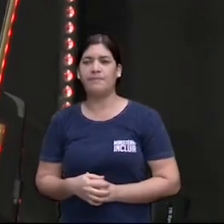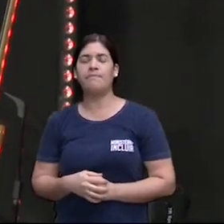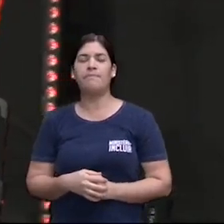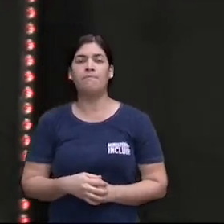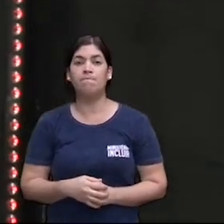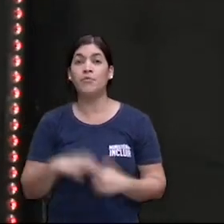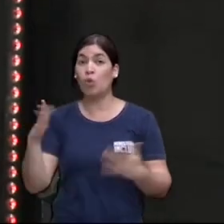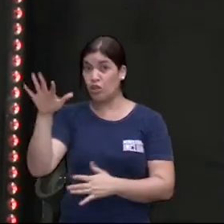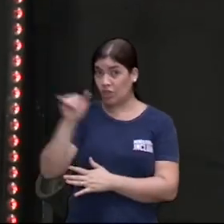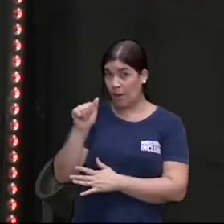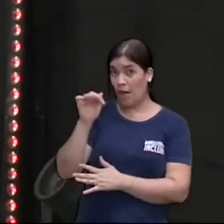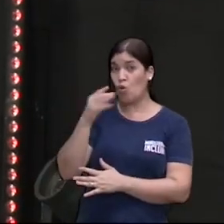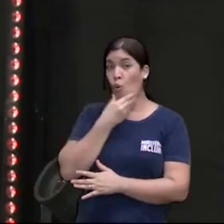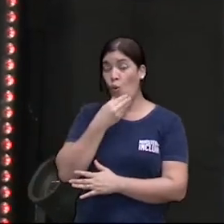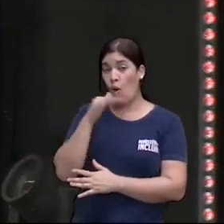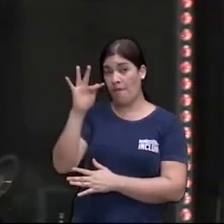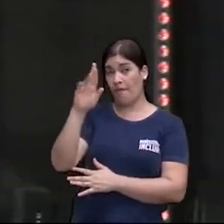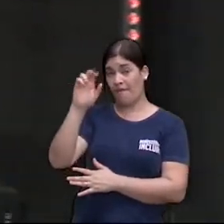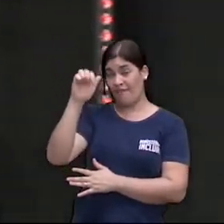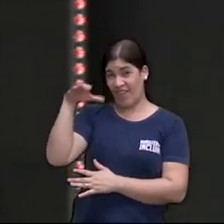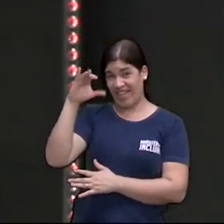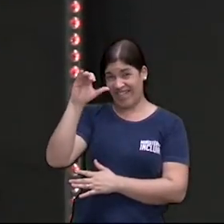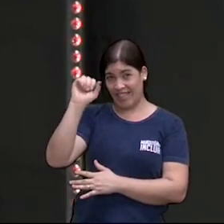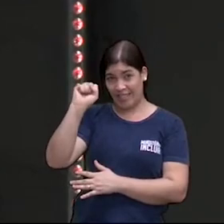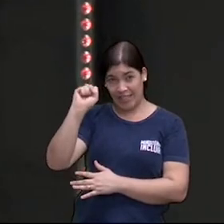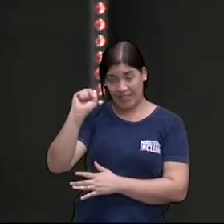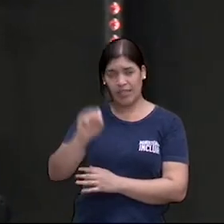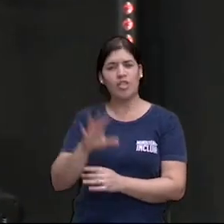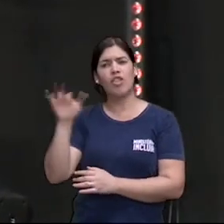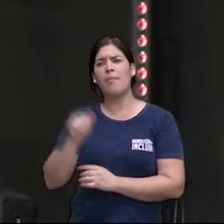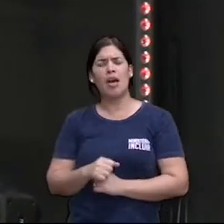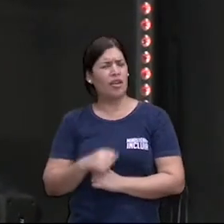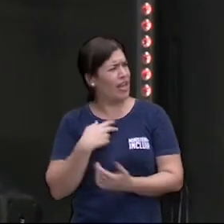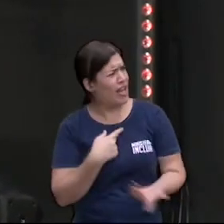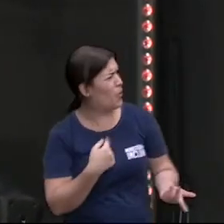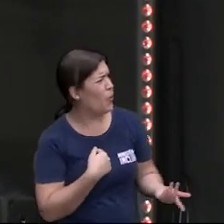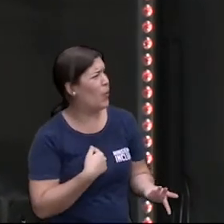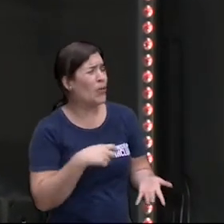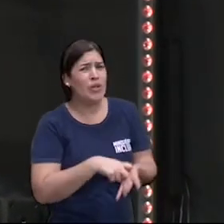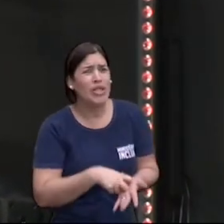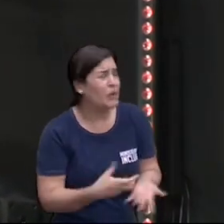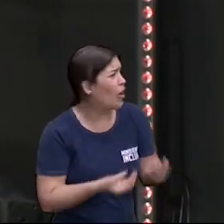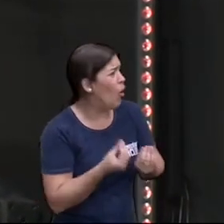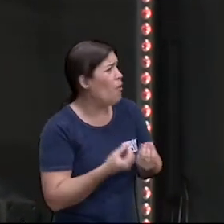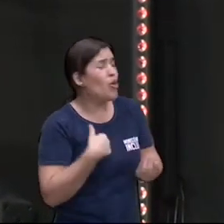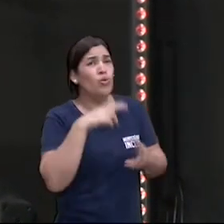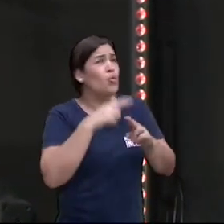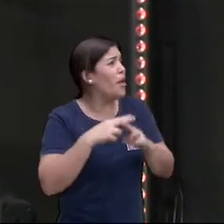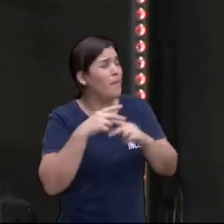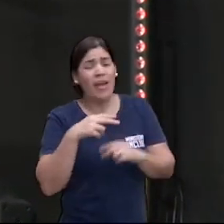quando chamaram o Francis Gavinitech ele disse mas eu nunca mais vou ver minha mulher nunca mais vou ver meus filhos